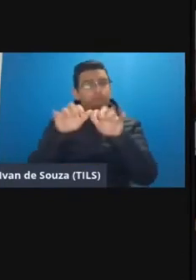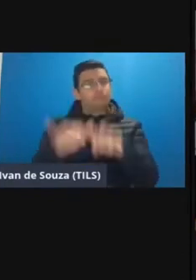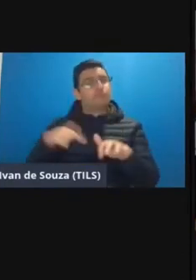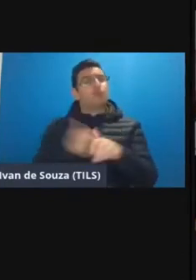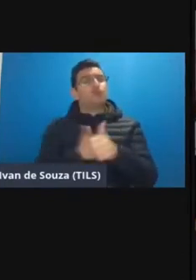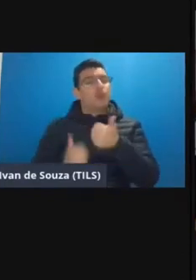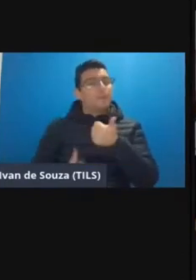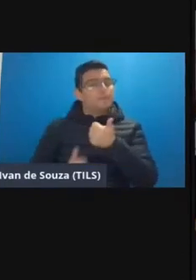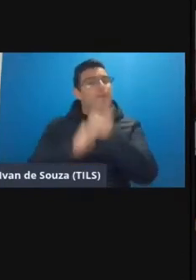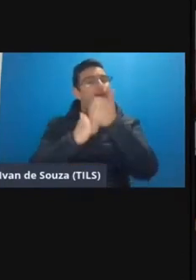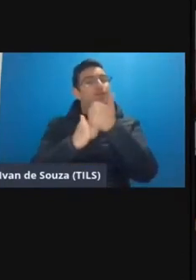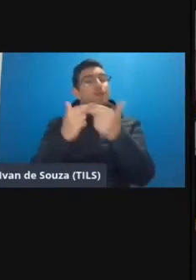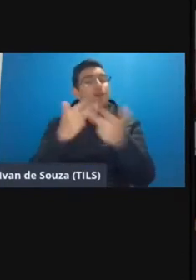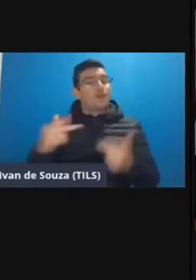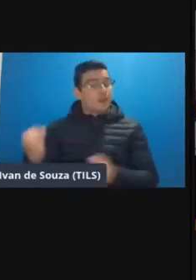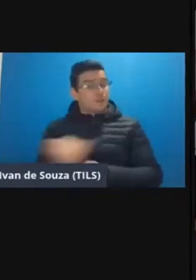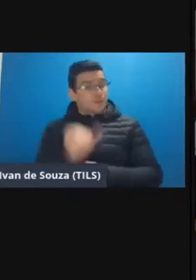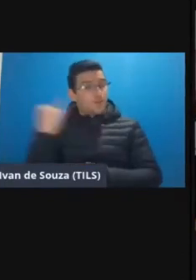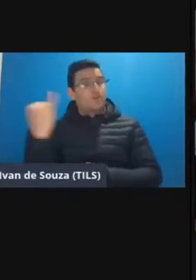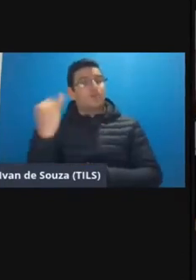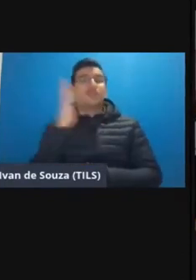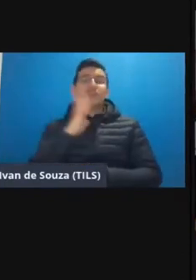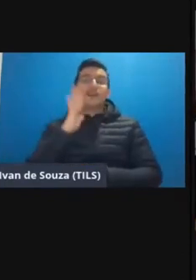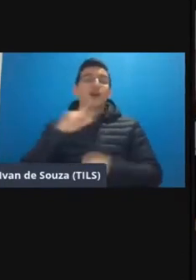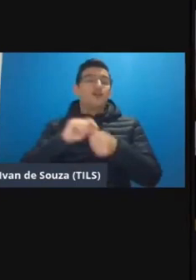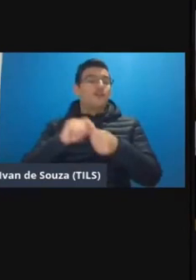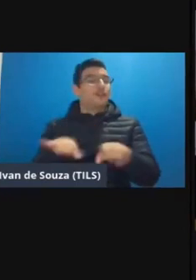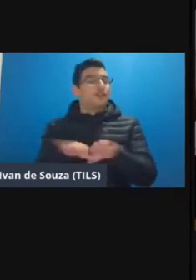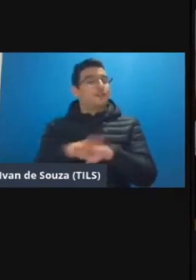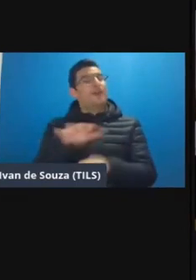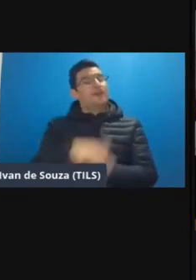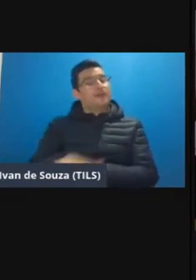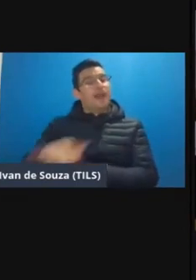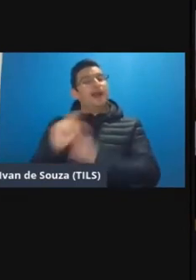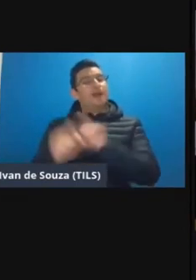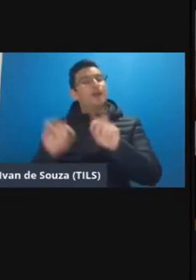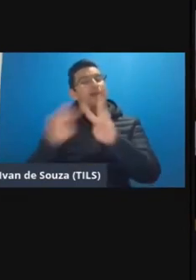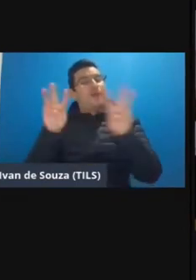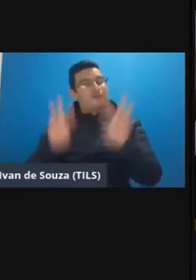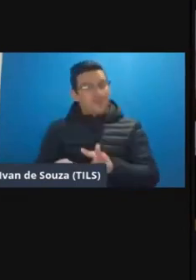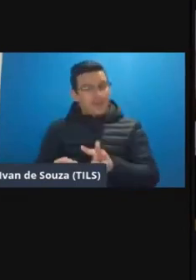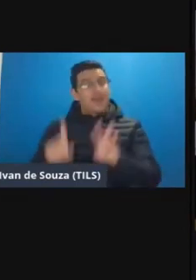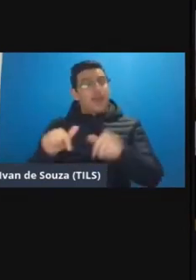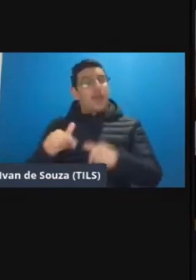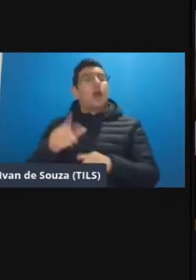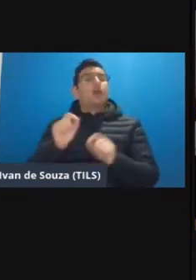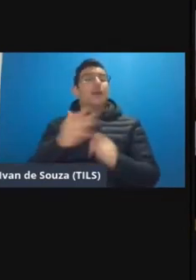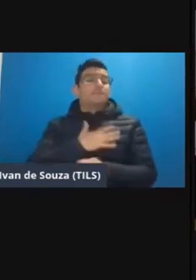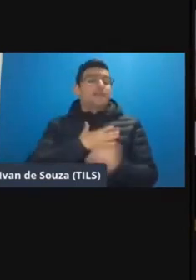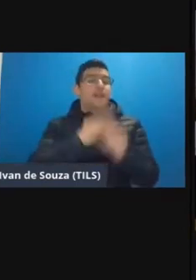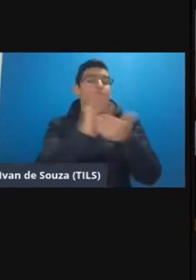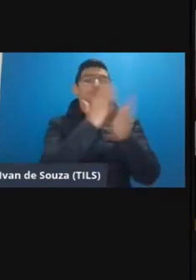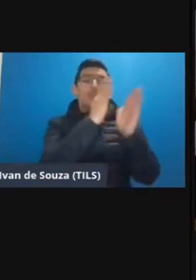suporte e aí algo muito importante bacana que foi feito também no âmbito da UFR foi a minha biblioteca